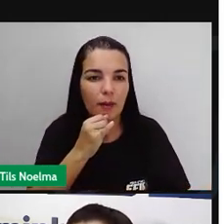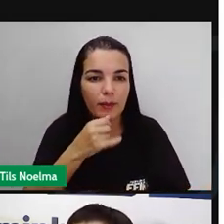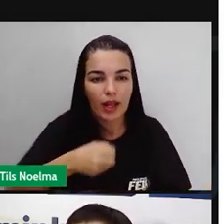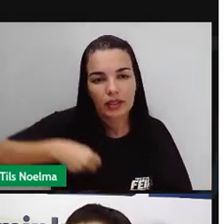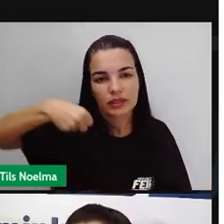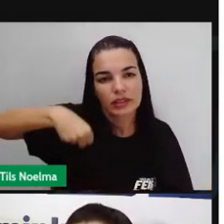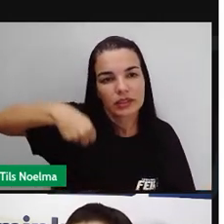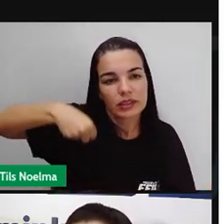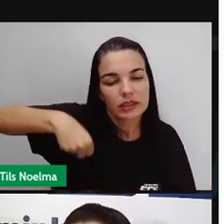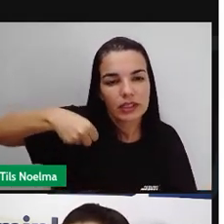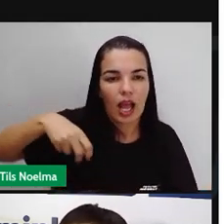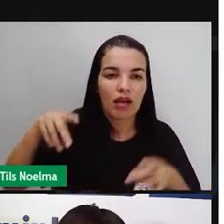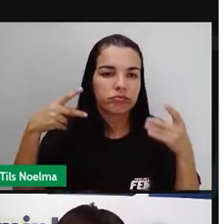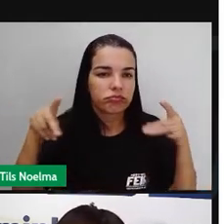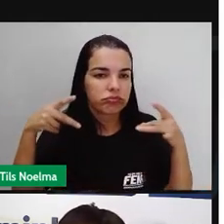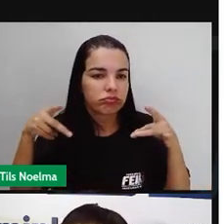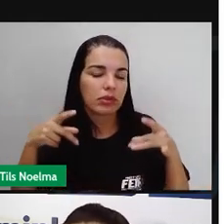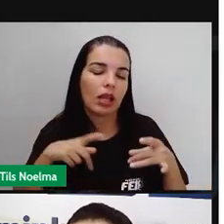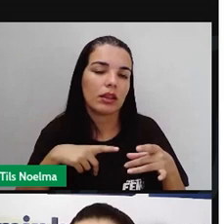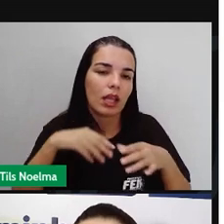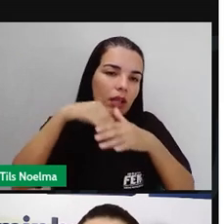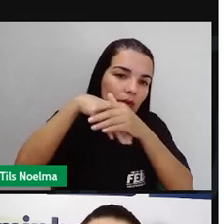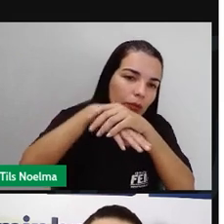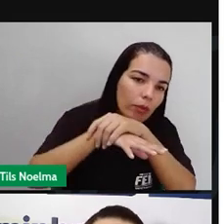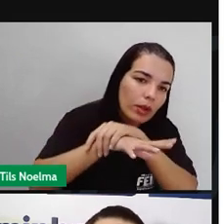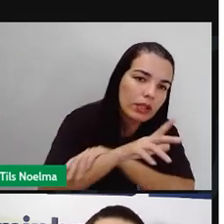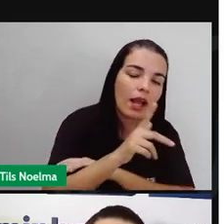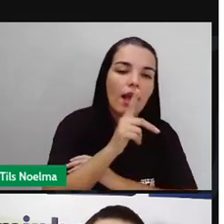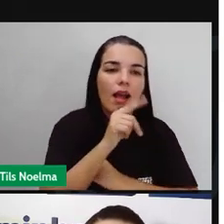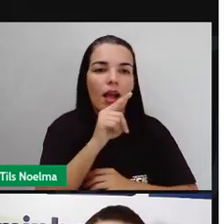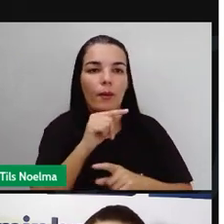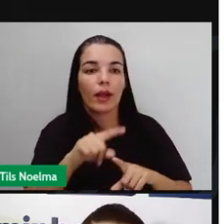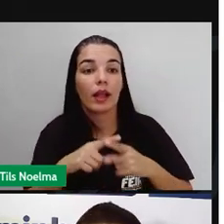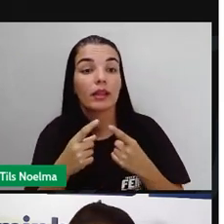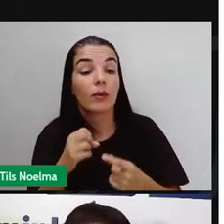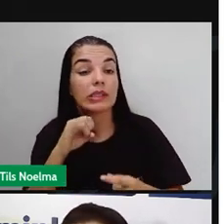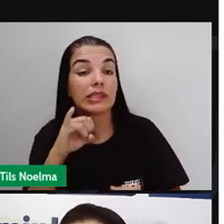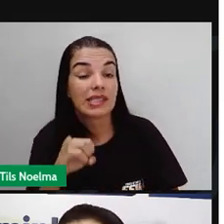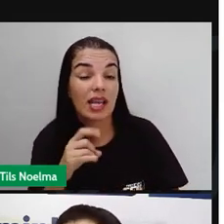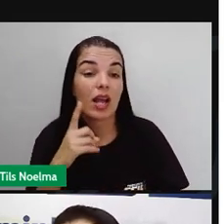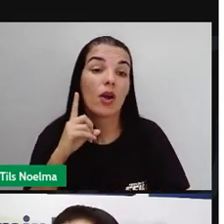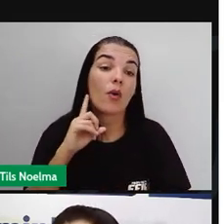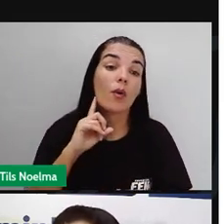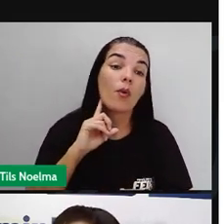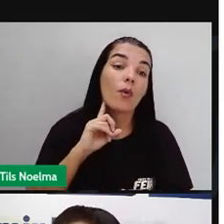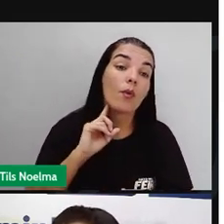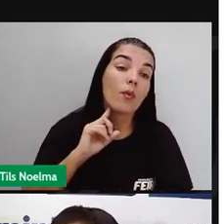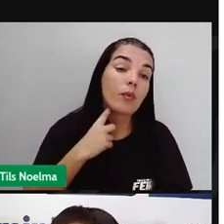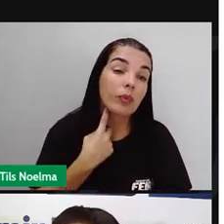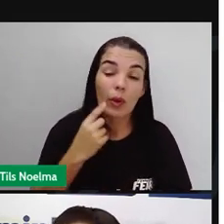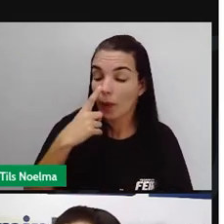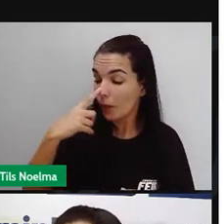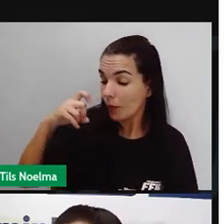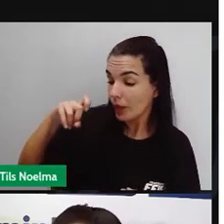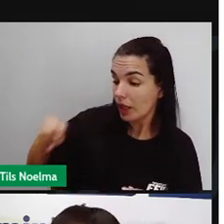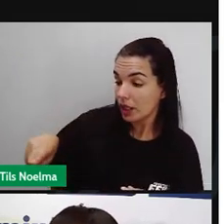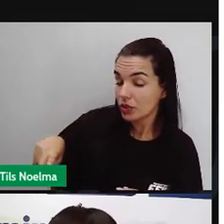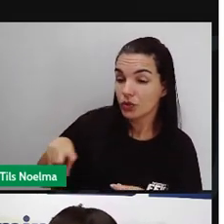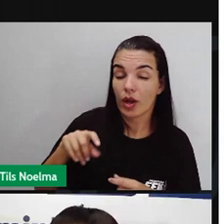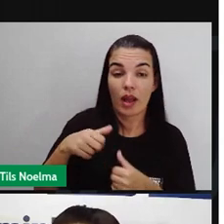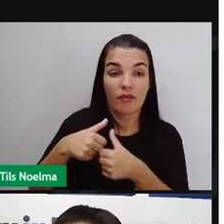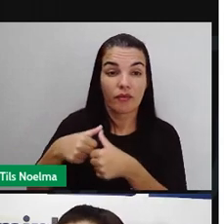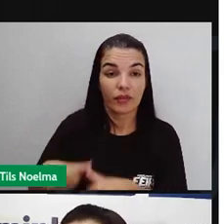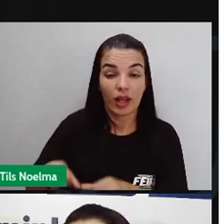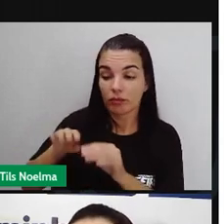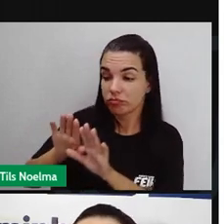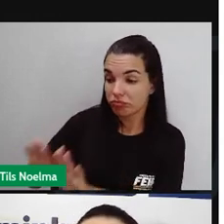dentro dessa lixeira vai acumular água. E esse lixo, quando ele se demora, né, de jogar